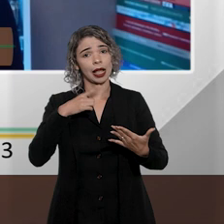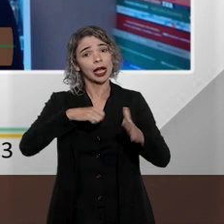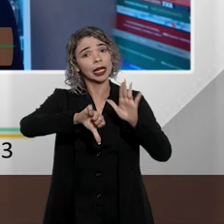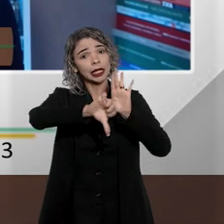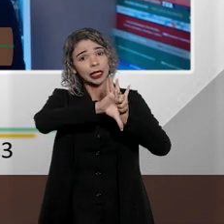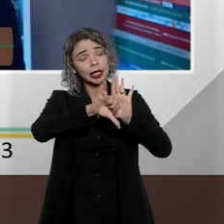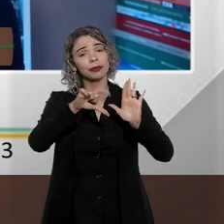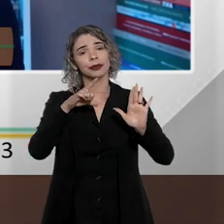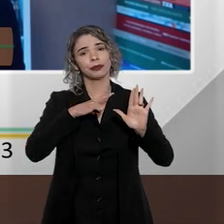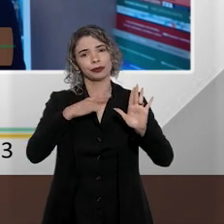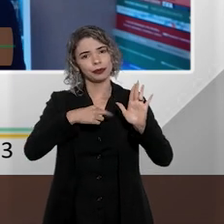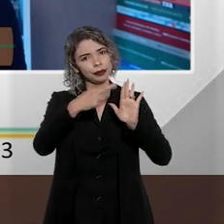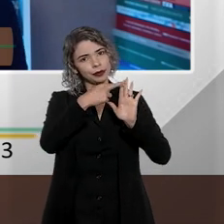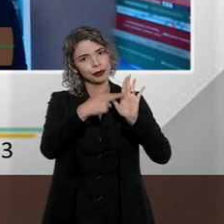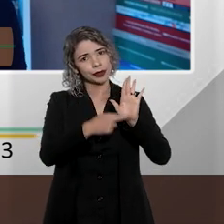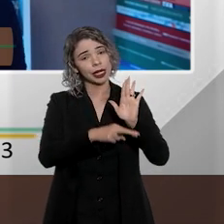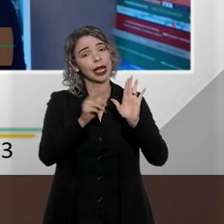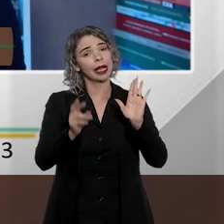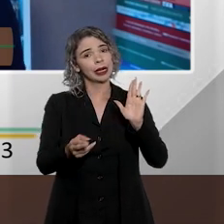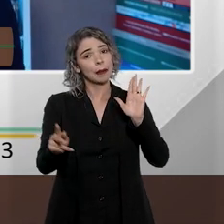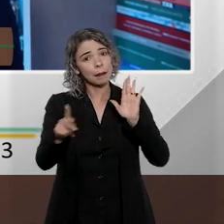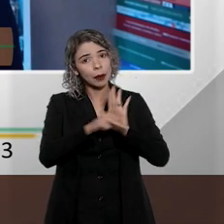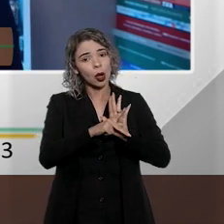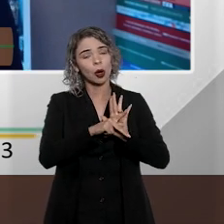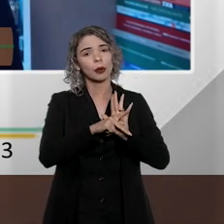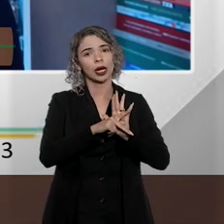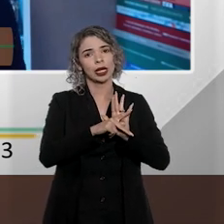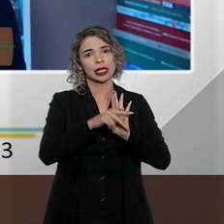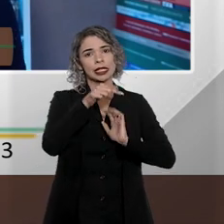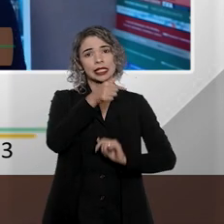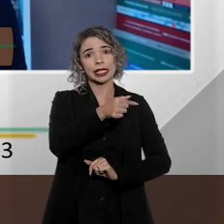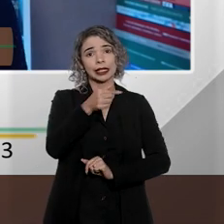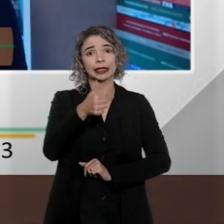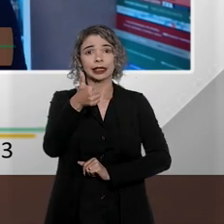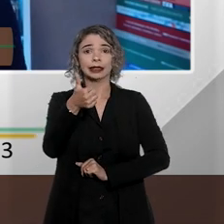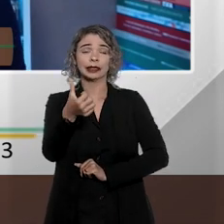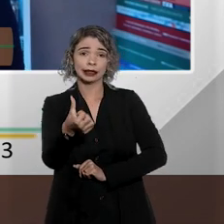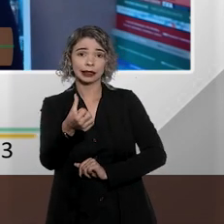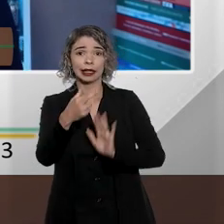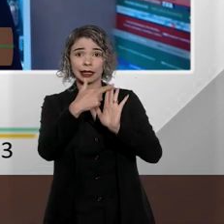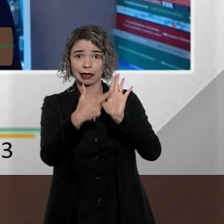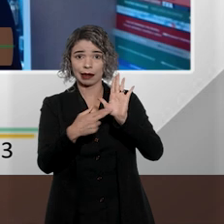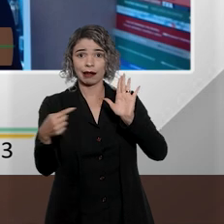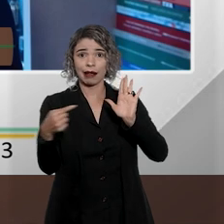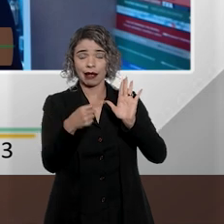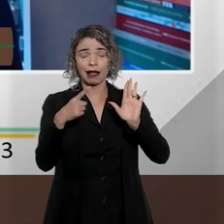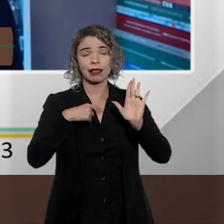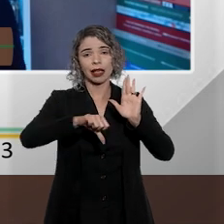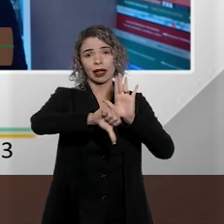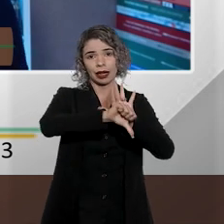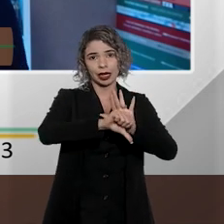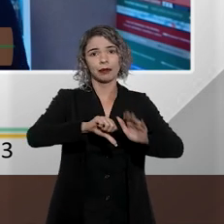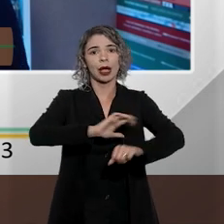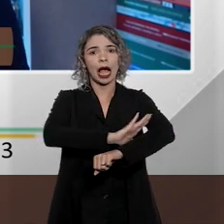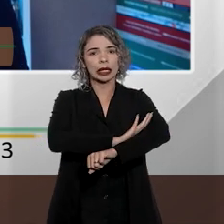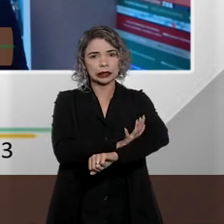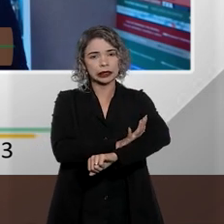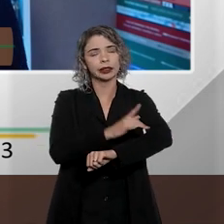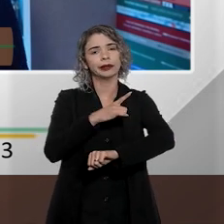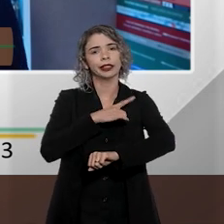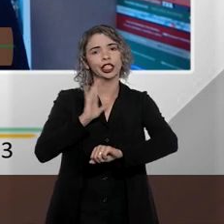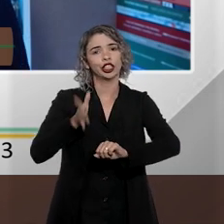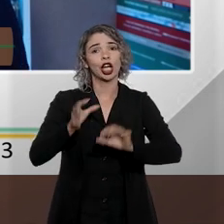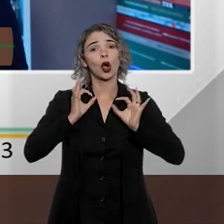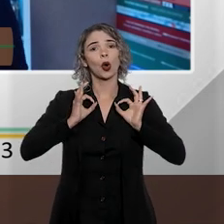previsto em uma norma própria, a norma 7716, e essa norma, prevendo o crime de racismo, traria uma